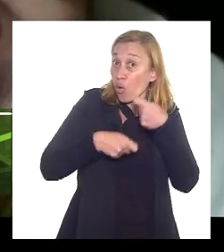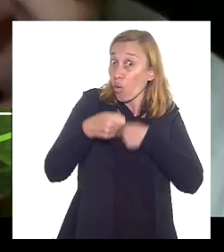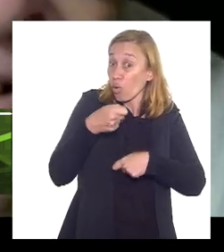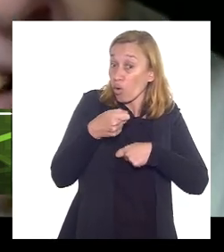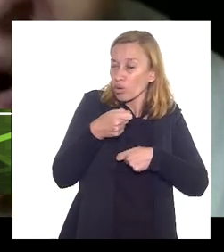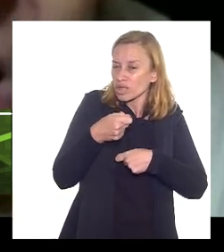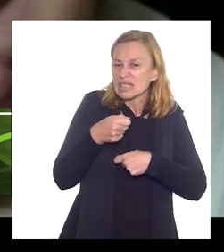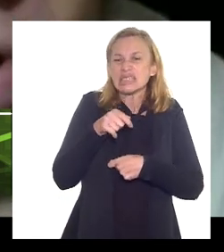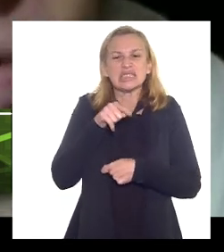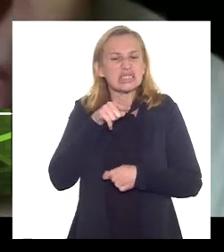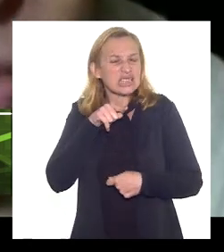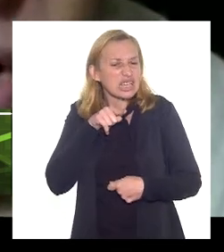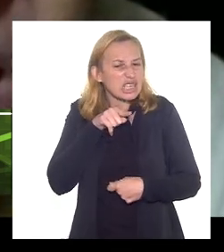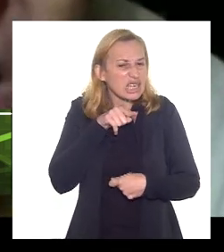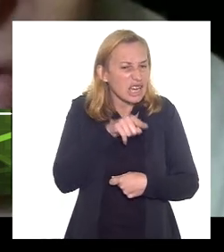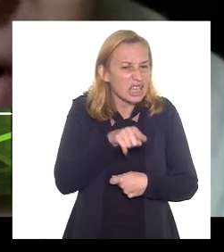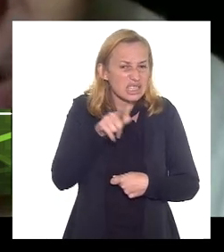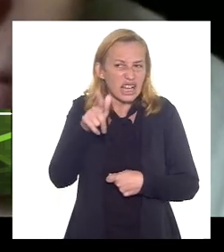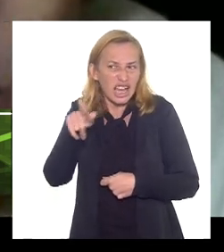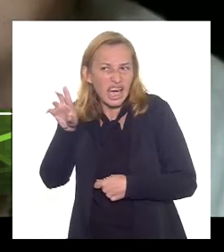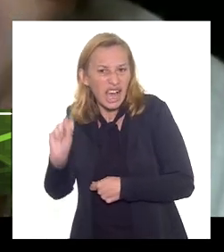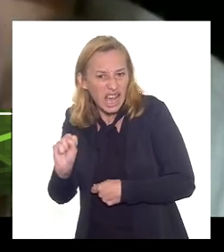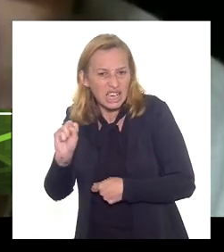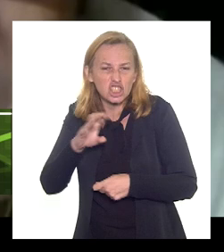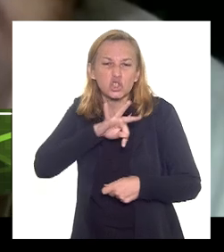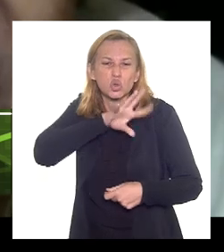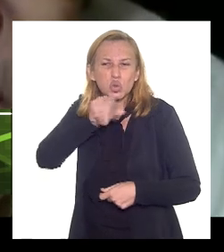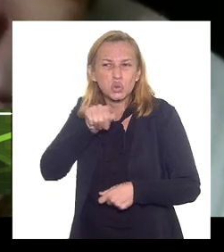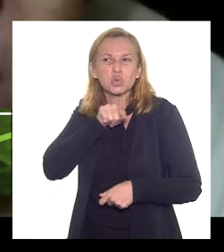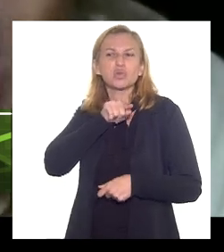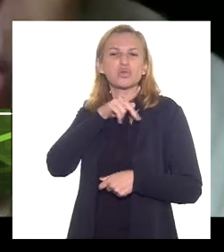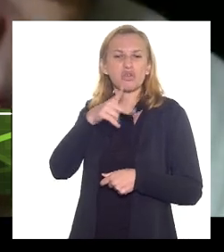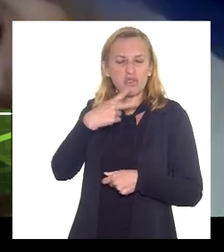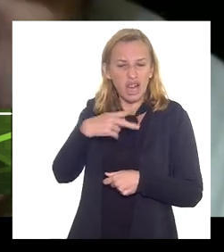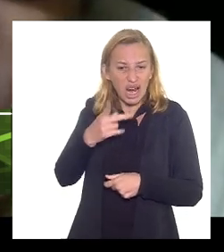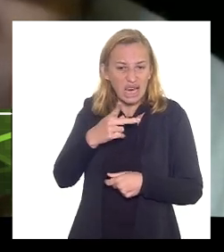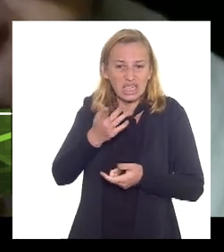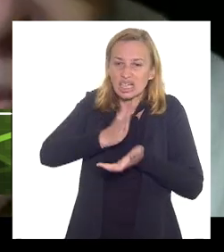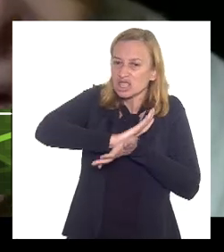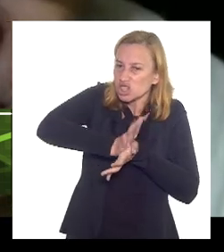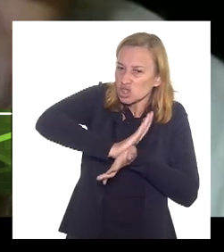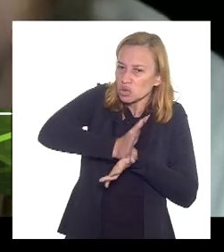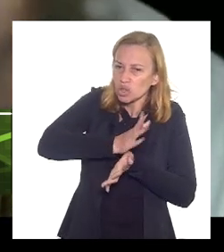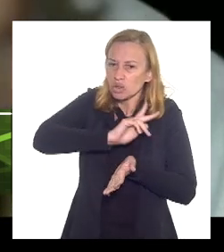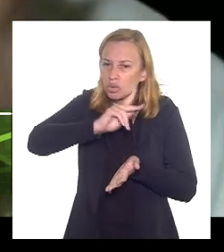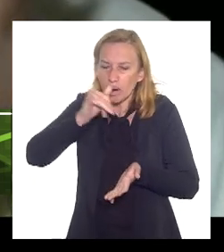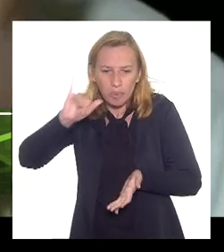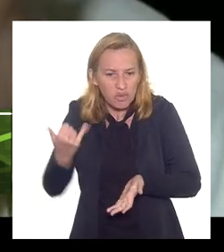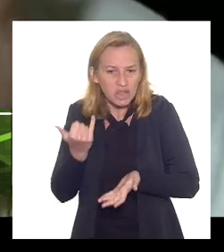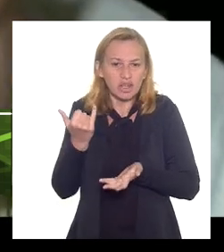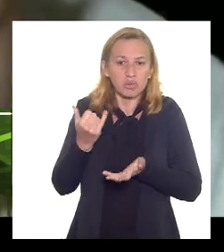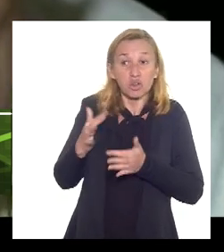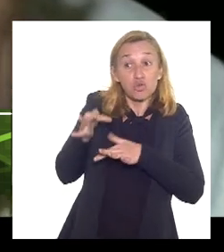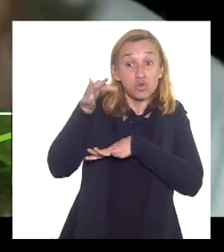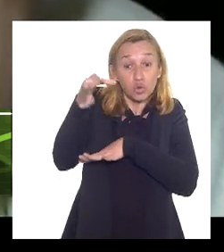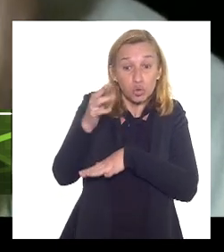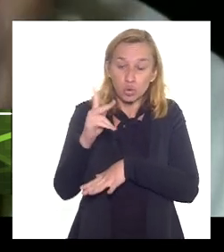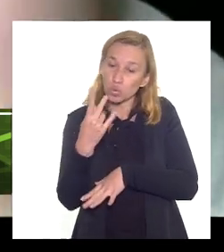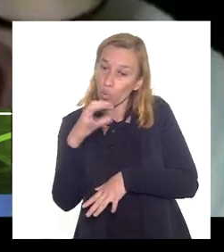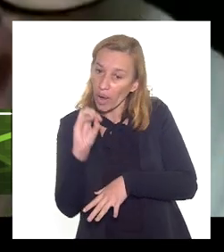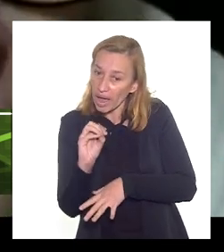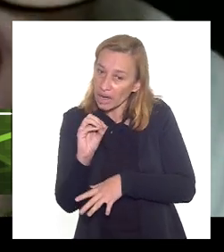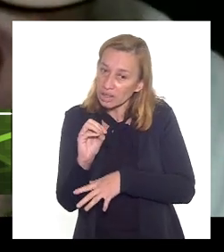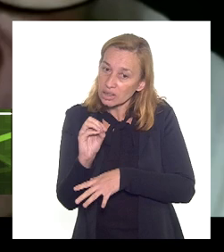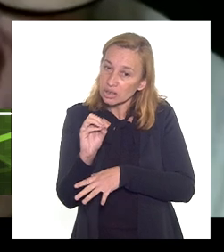será que essa reinjeção de gás será que tudo isso aí não estaria destruindo o aproveitamento futuro dessa reserva de hélio